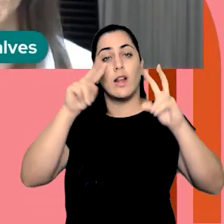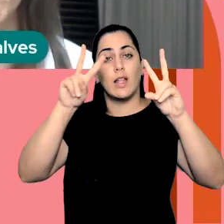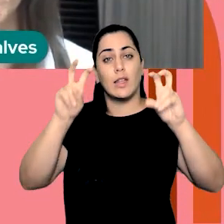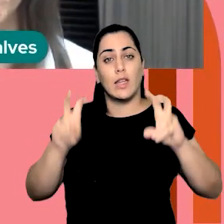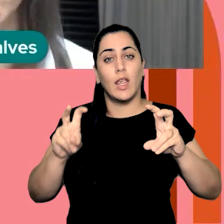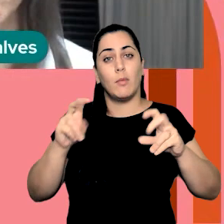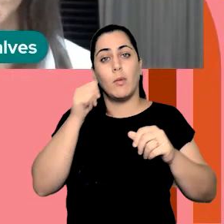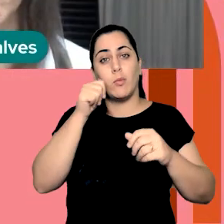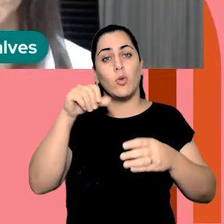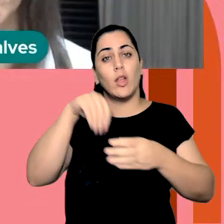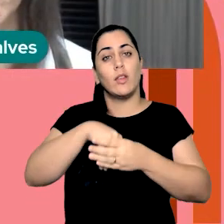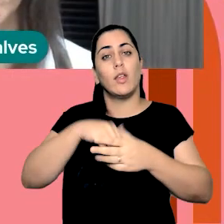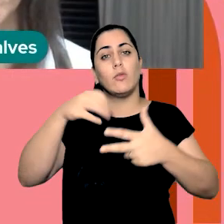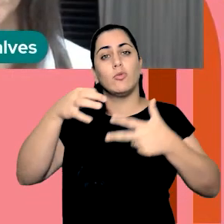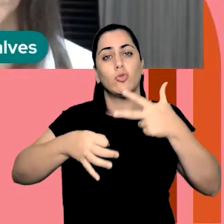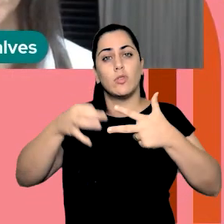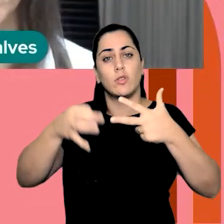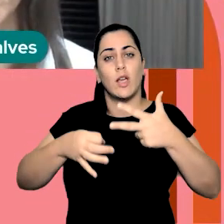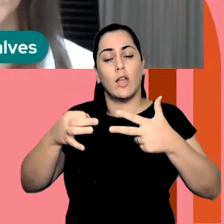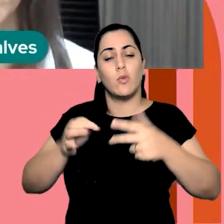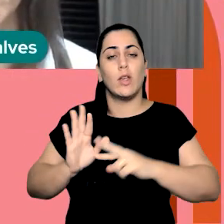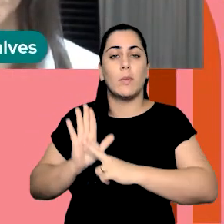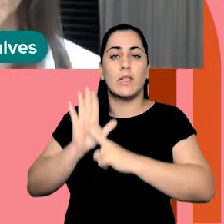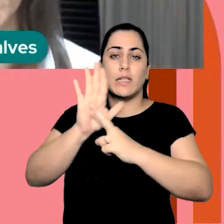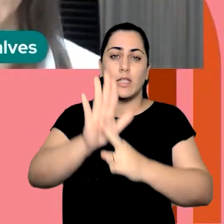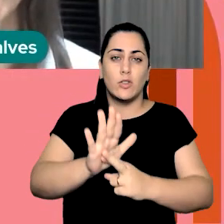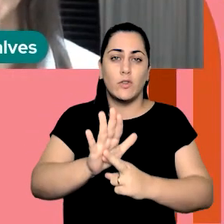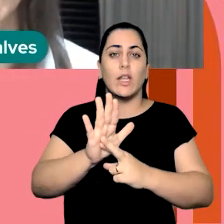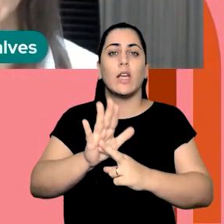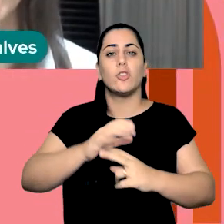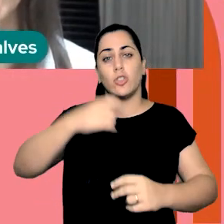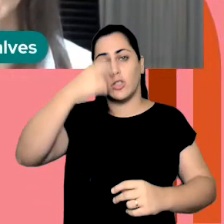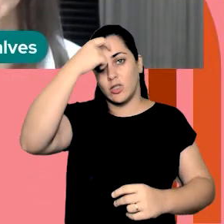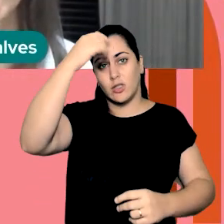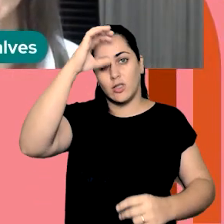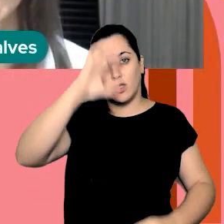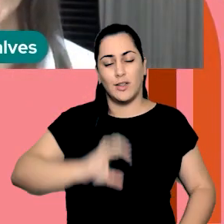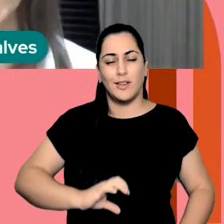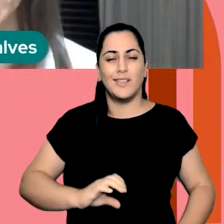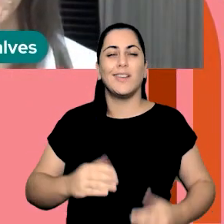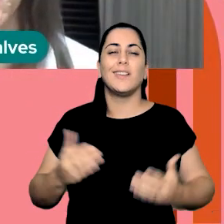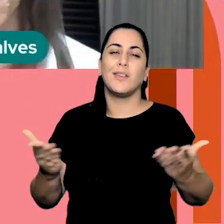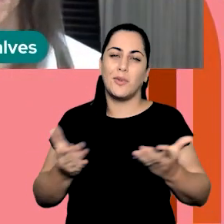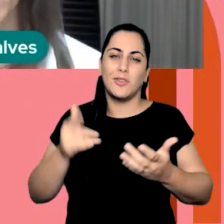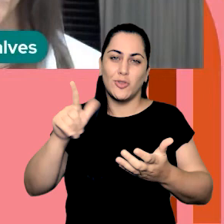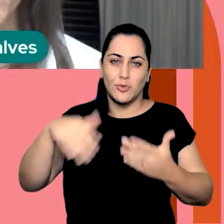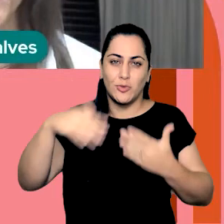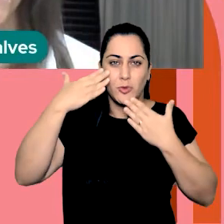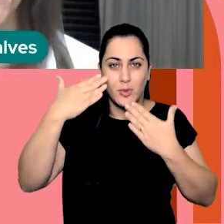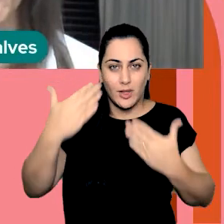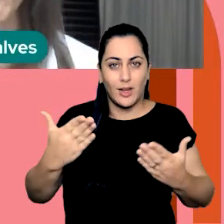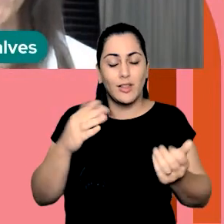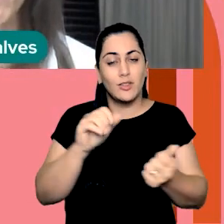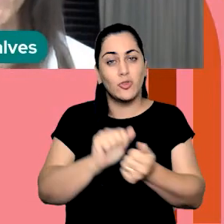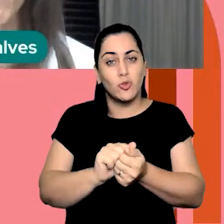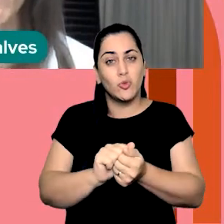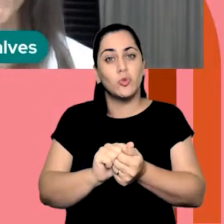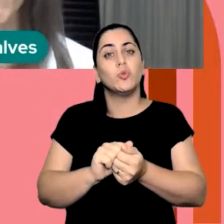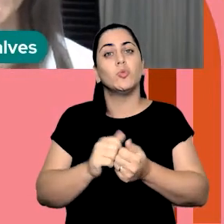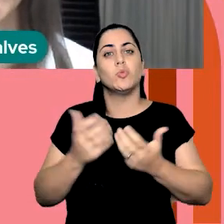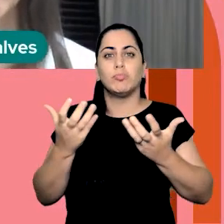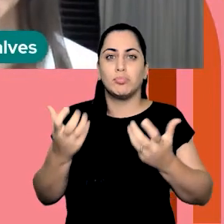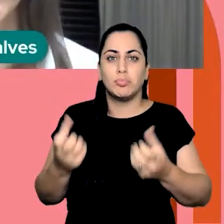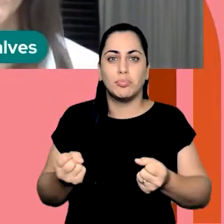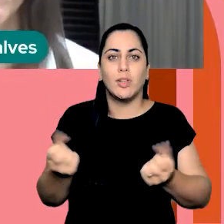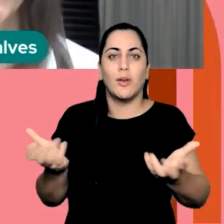no poder judiciário, representatividade e cidadania. Então, Camila, mais uma vez, muito obrigada por dispostar aqui